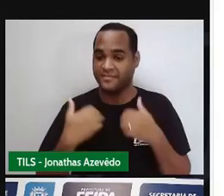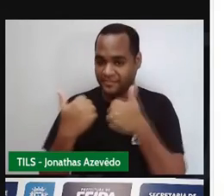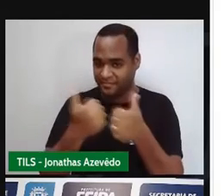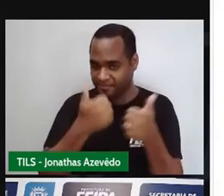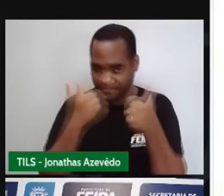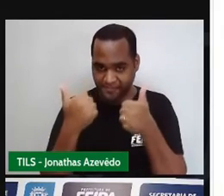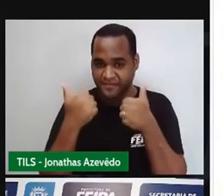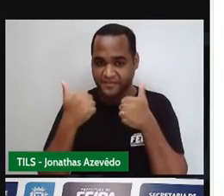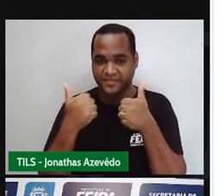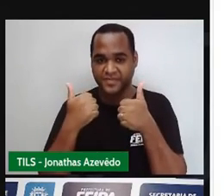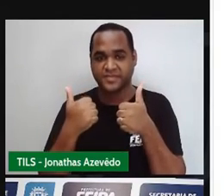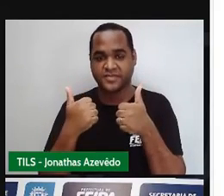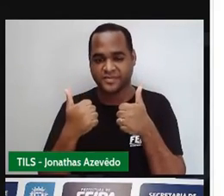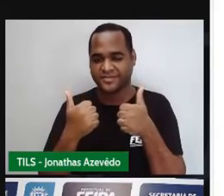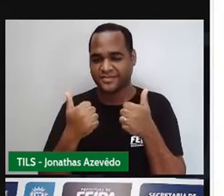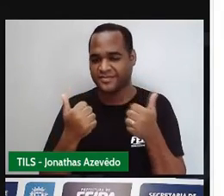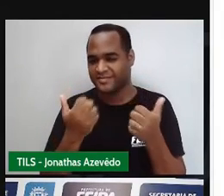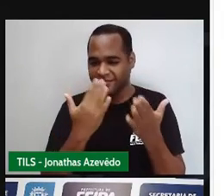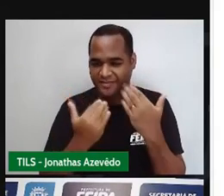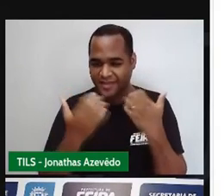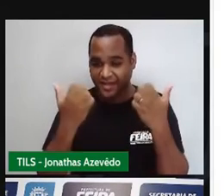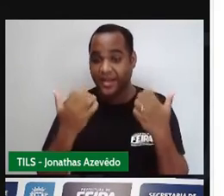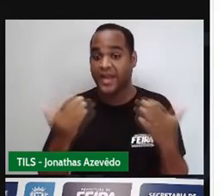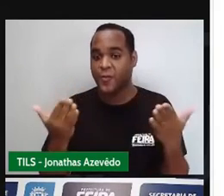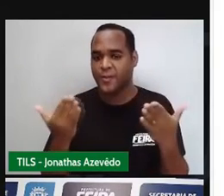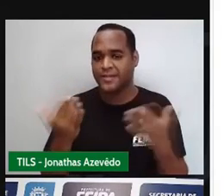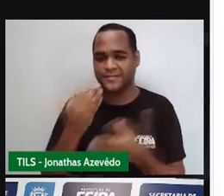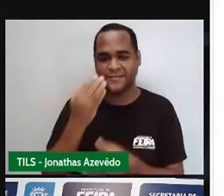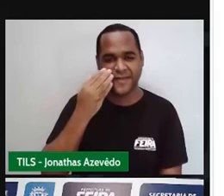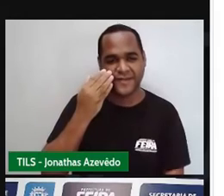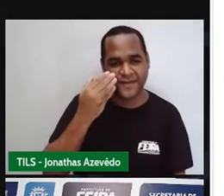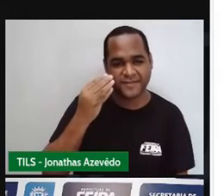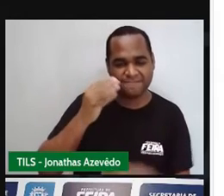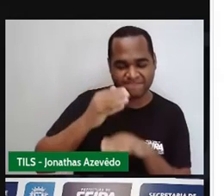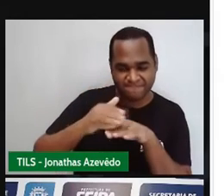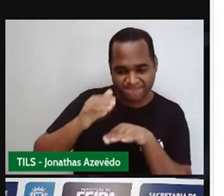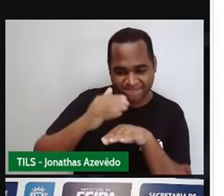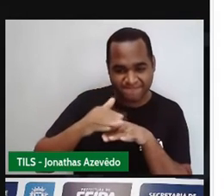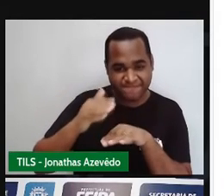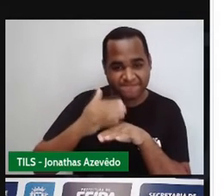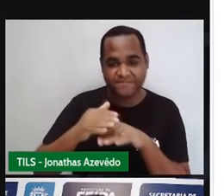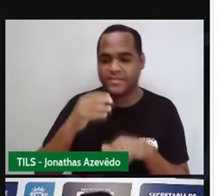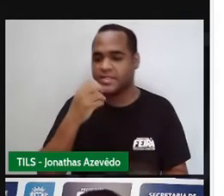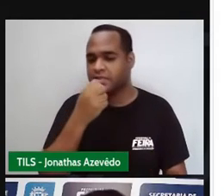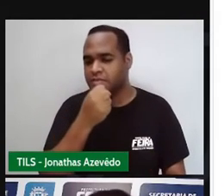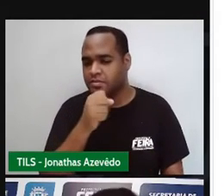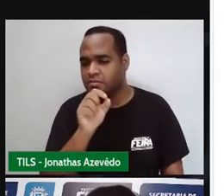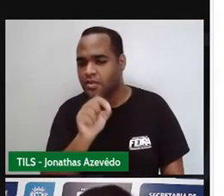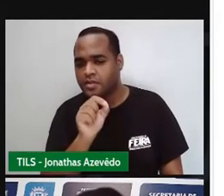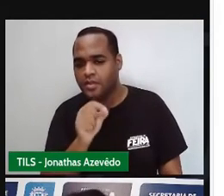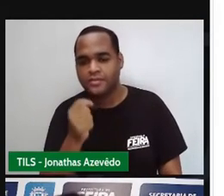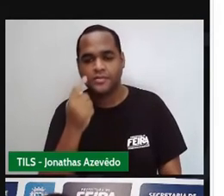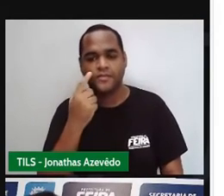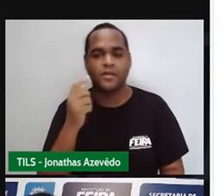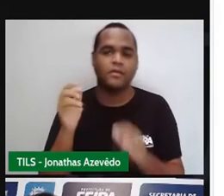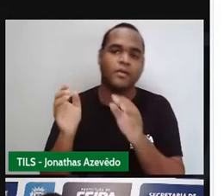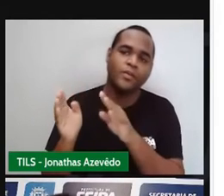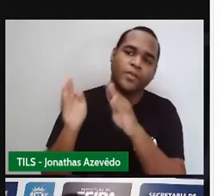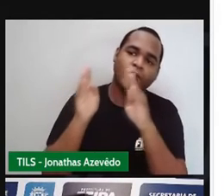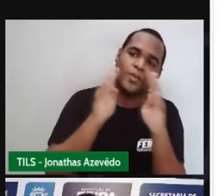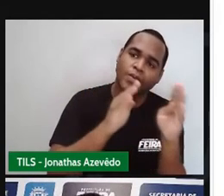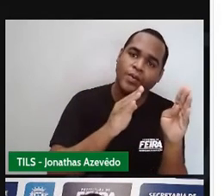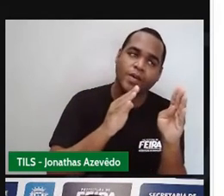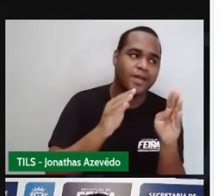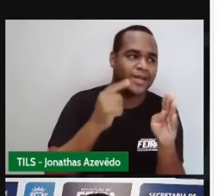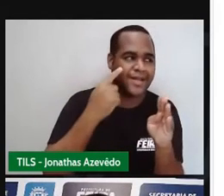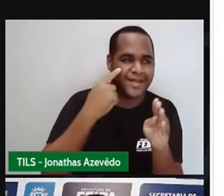Vamos para aquele momento de praticar rapidinho ali o que a gente viu né? Que é